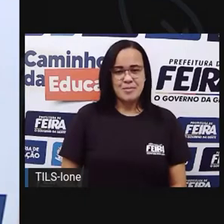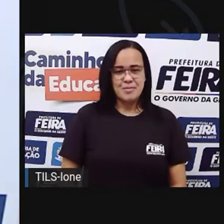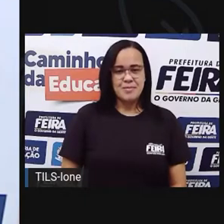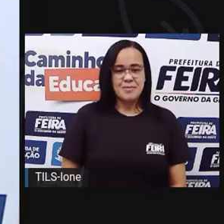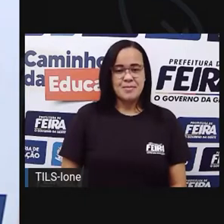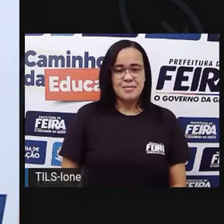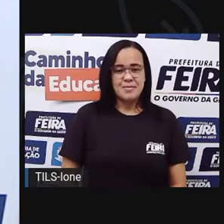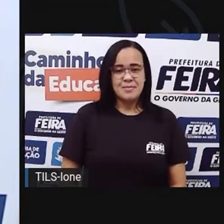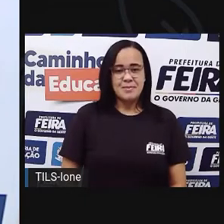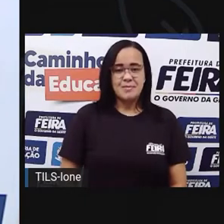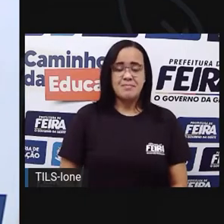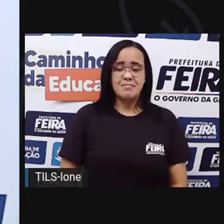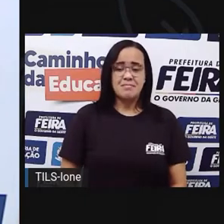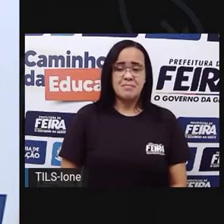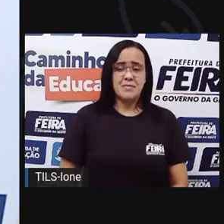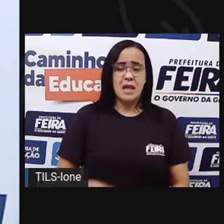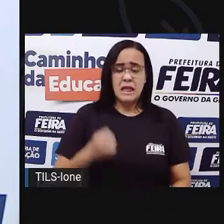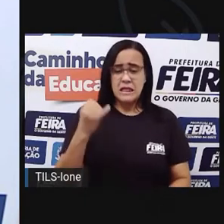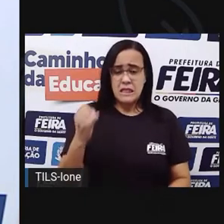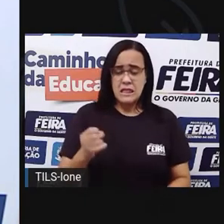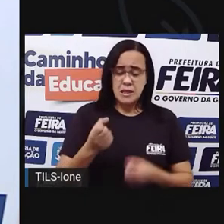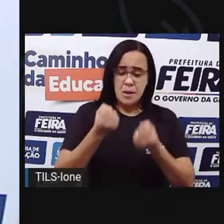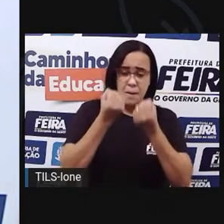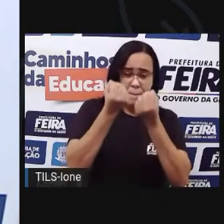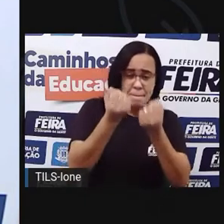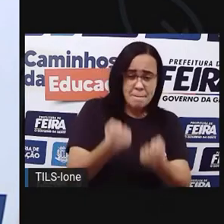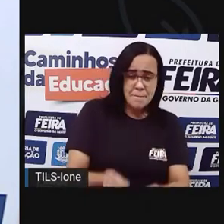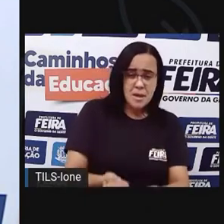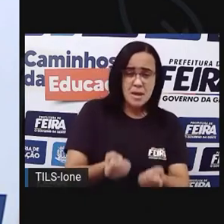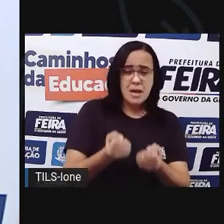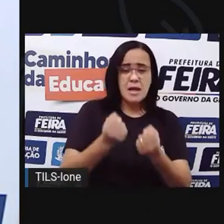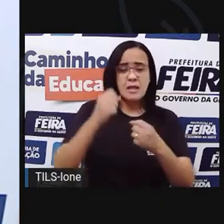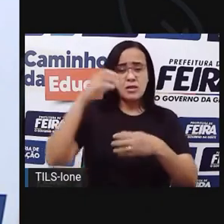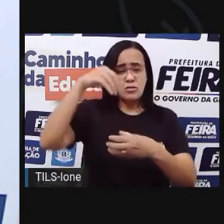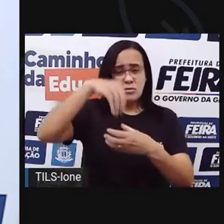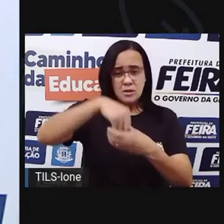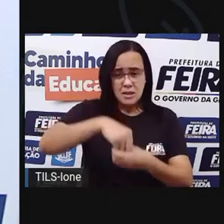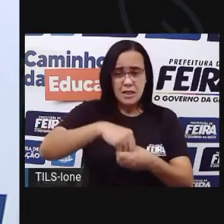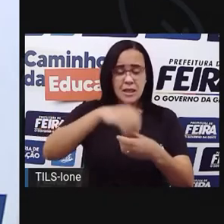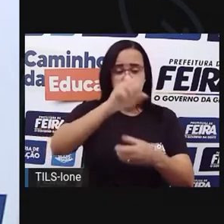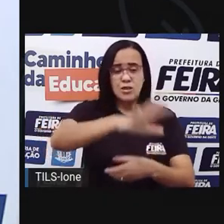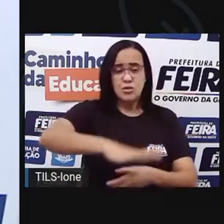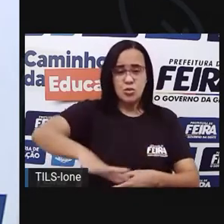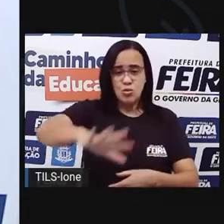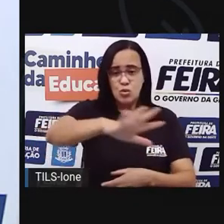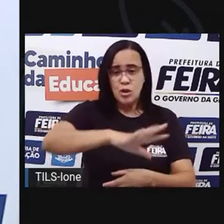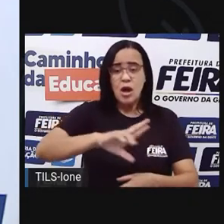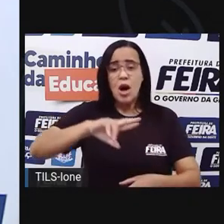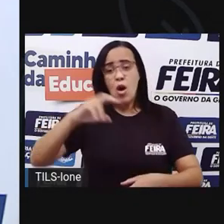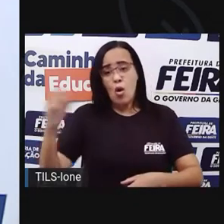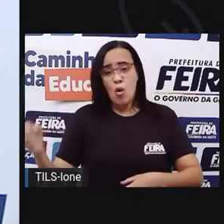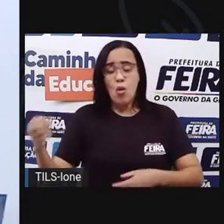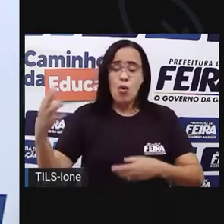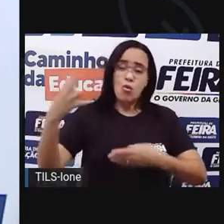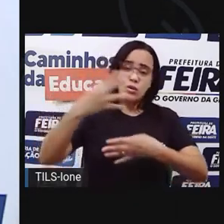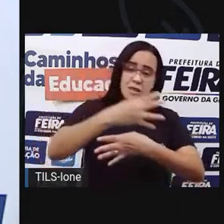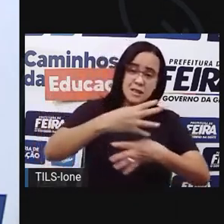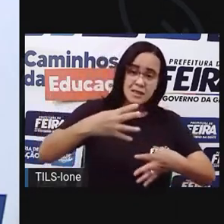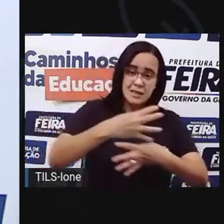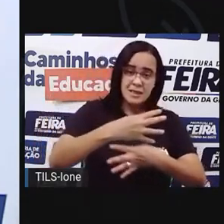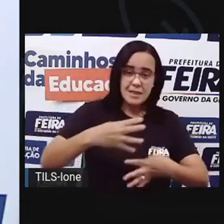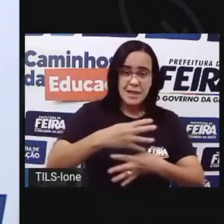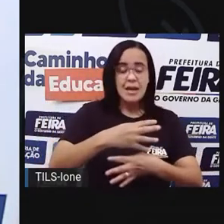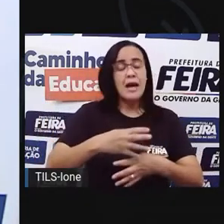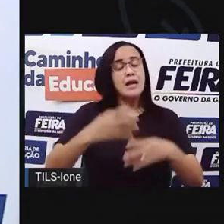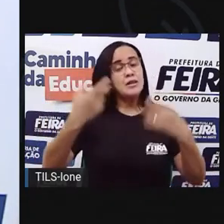Com carga pesada, seja dentro do bairro, seja de uma cidade a outra, tem de ter um caminhão.